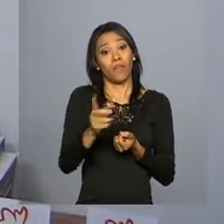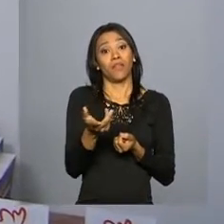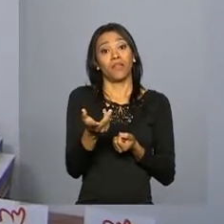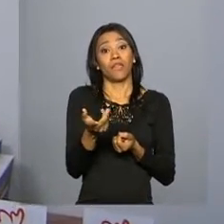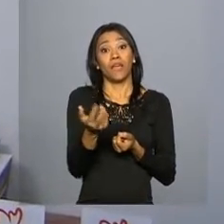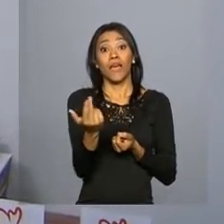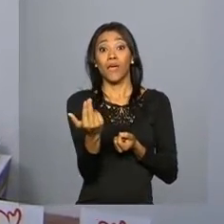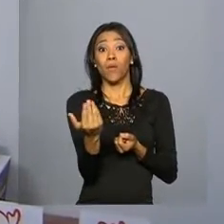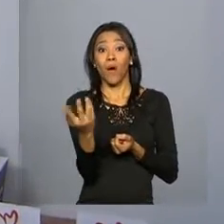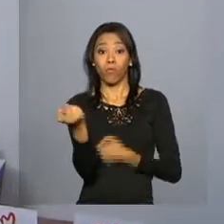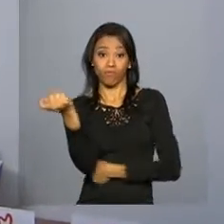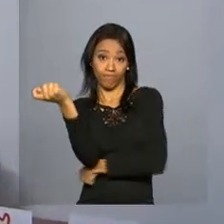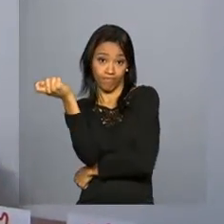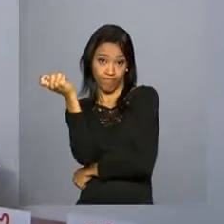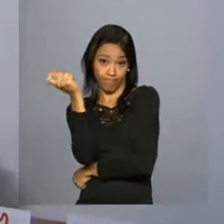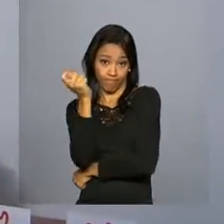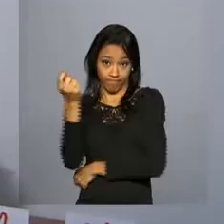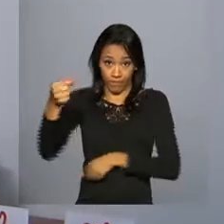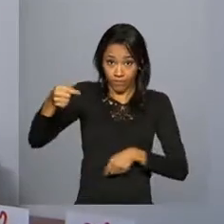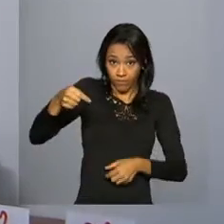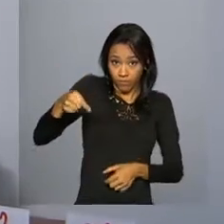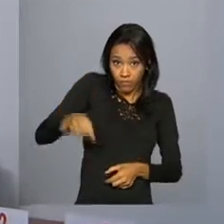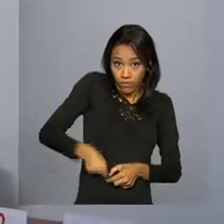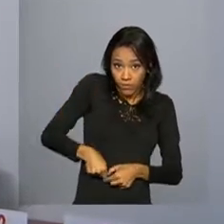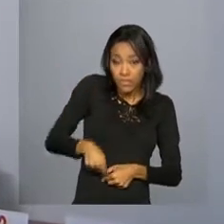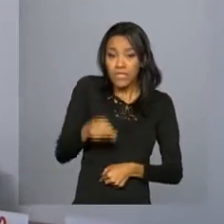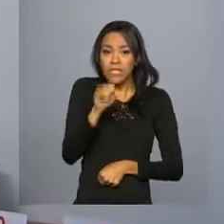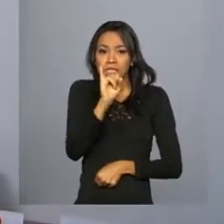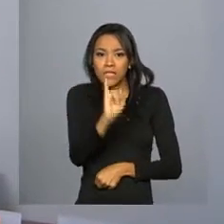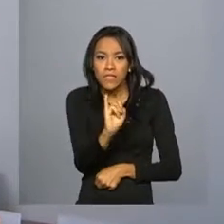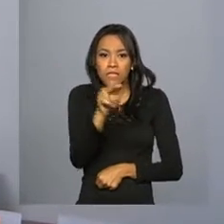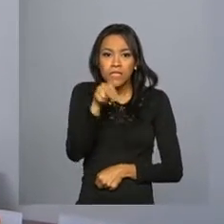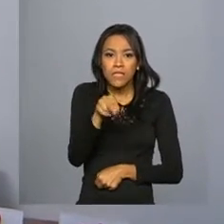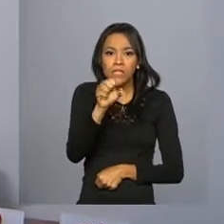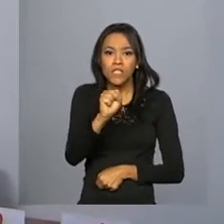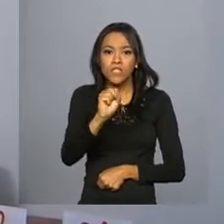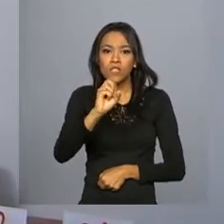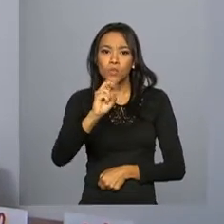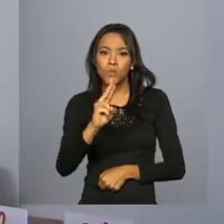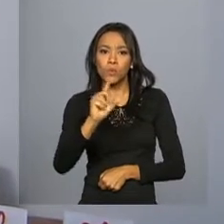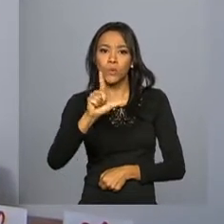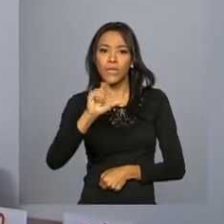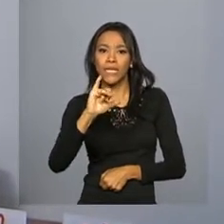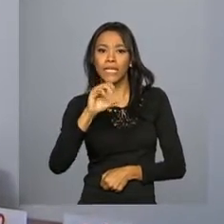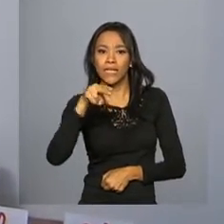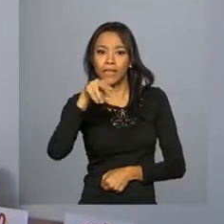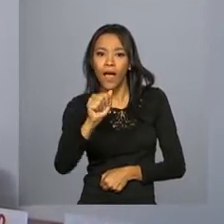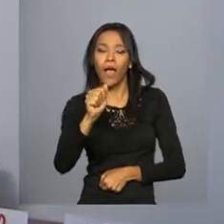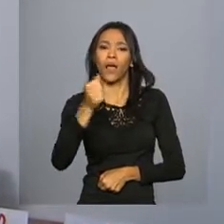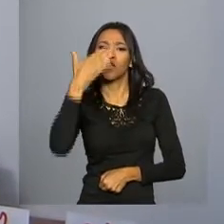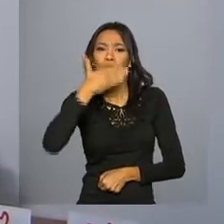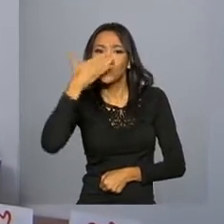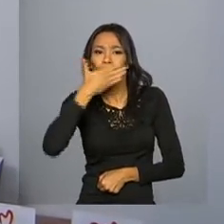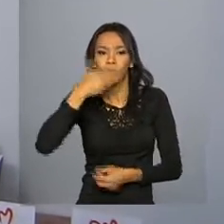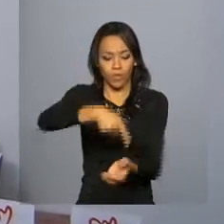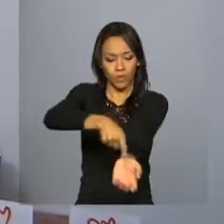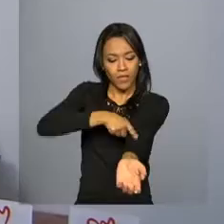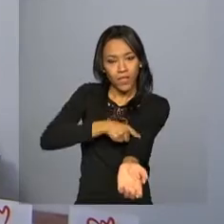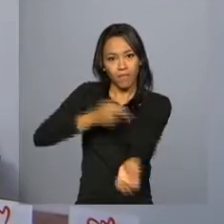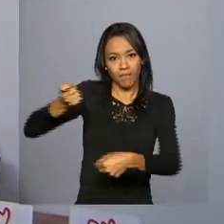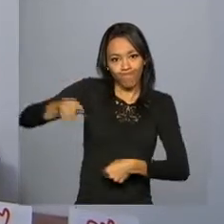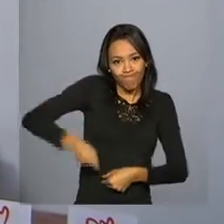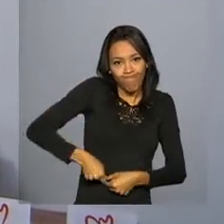que a insulina faz. Então, a insulina ajuda a controlar as quantidades de açúcar no sangue e o nosso